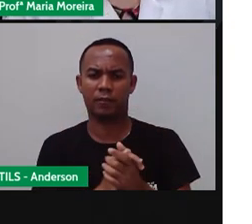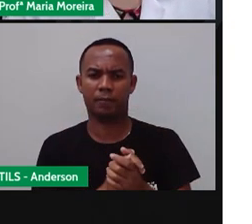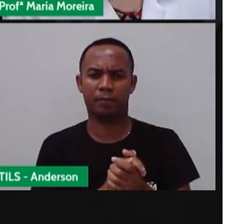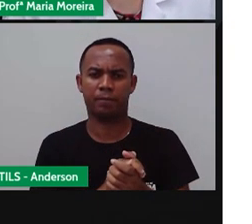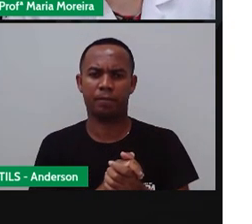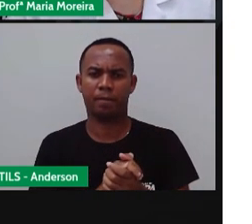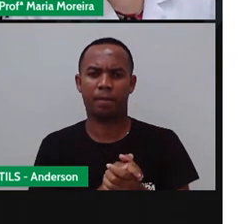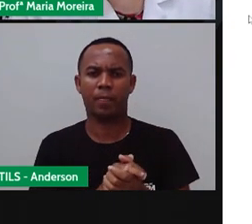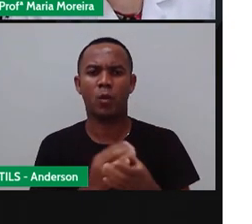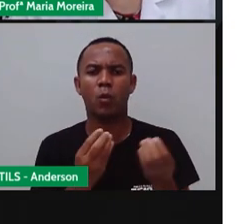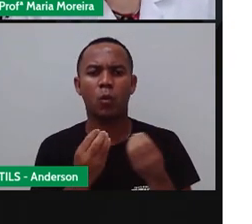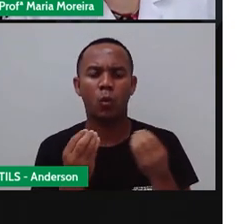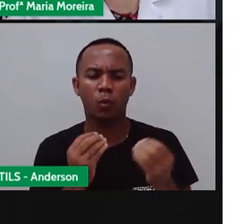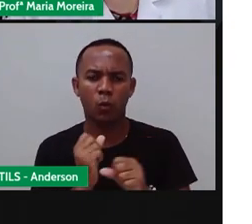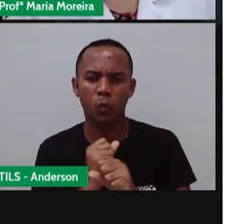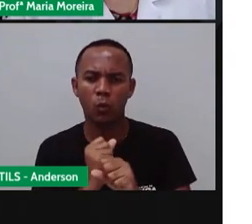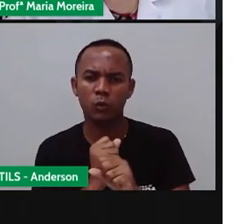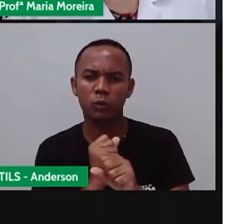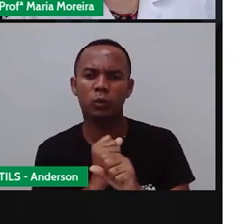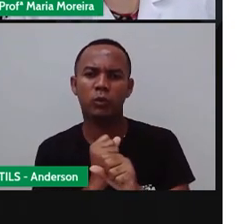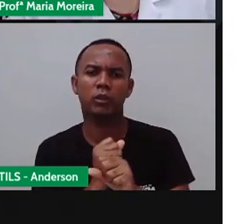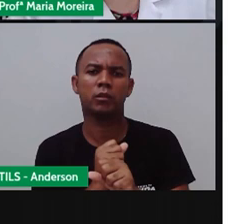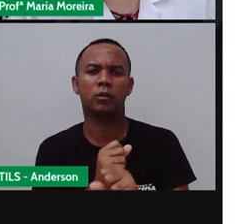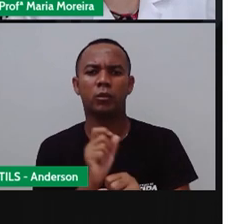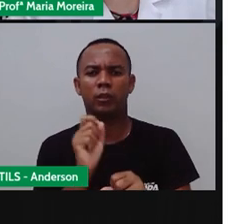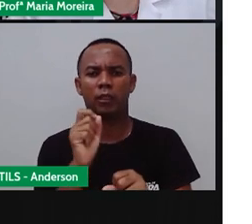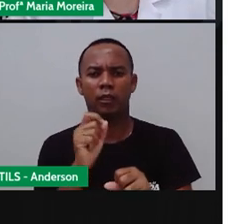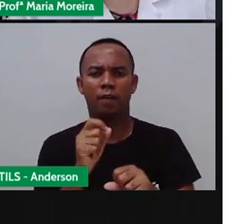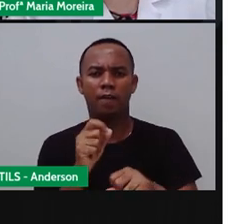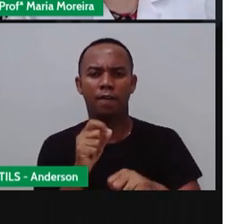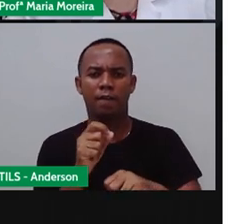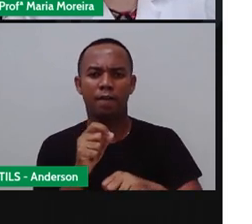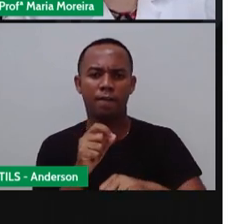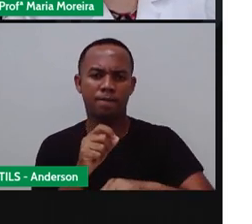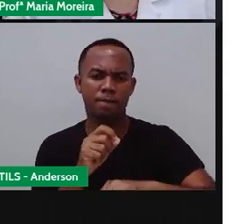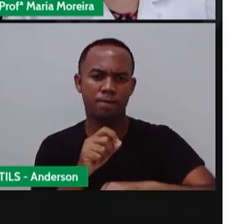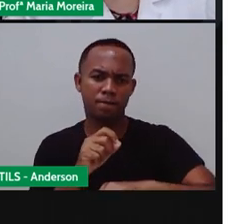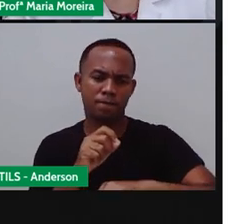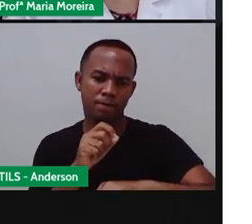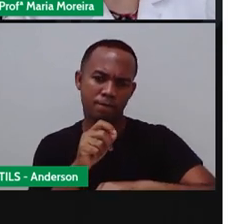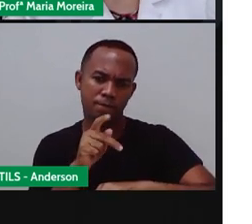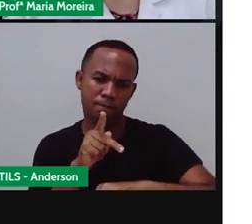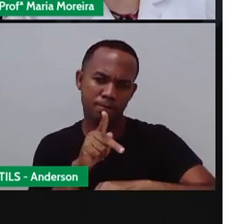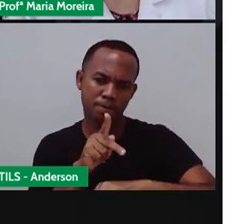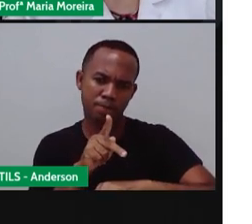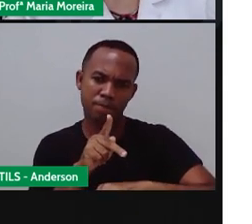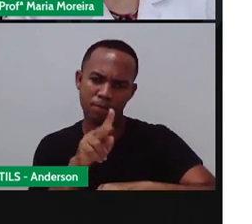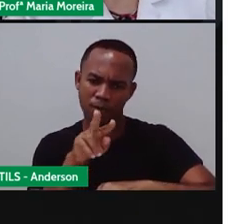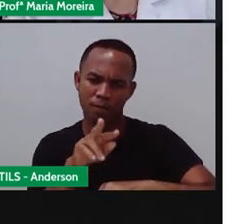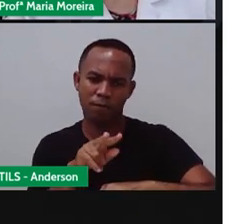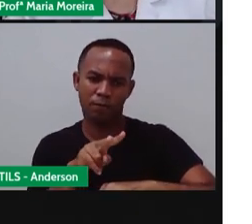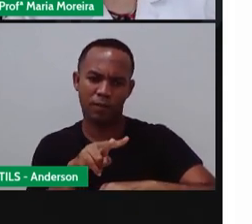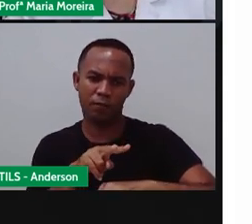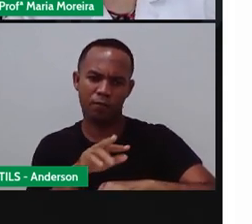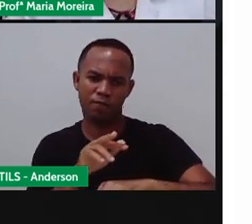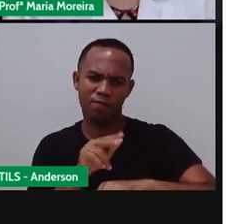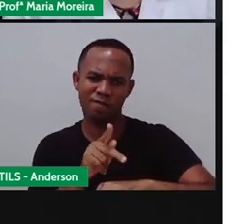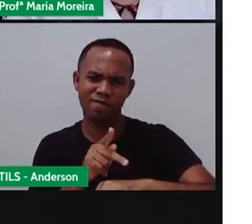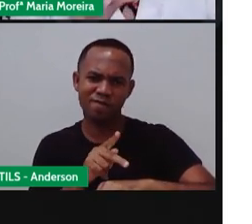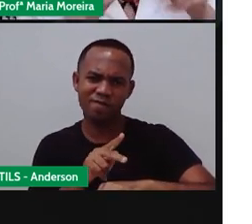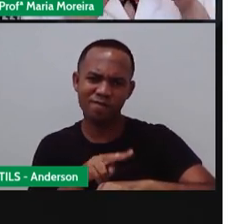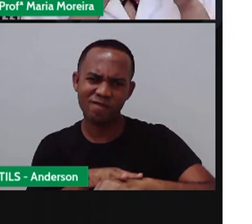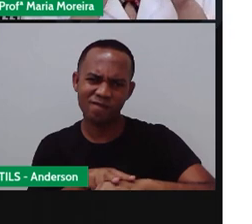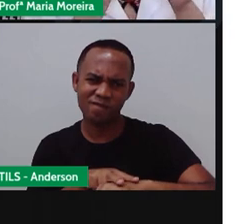Ele foi construído, né? Basicamente de ferro com corda. Ele era basicamente em ferro, mas ele tinha uma